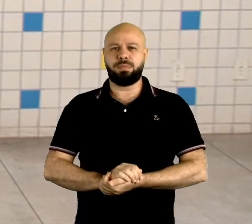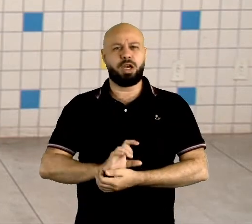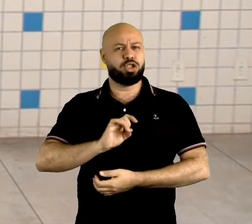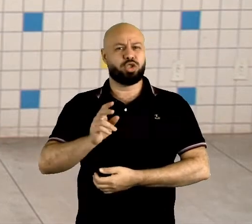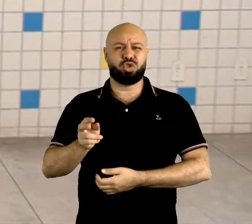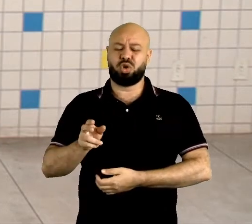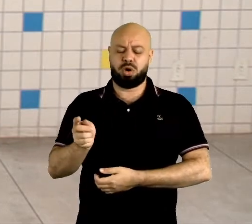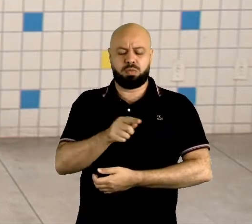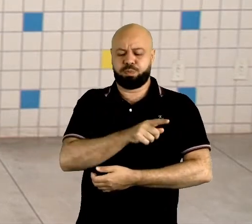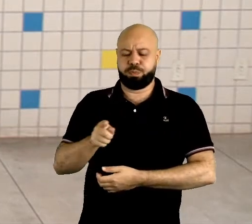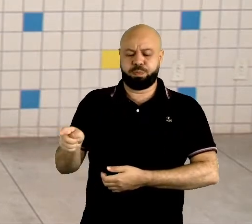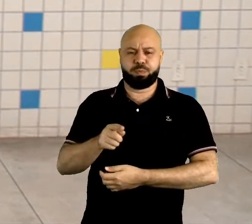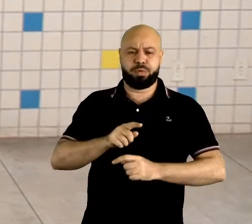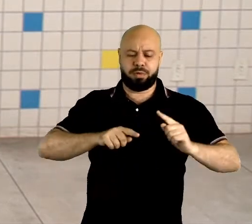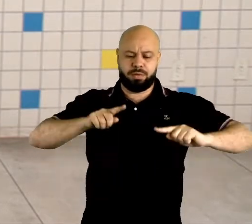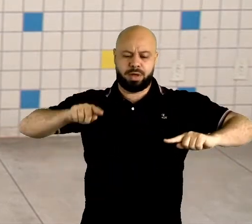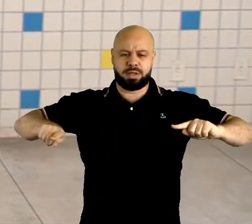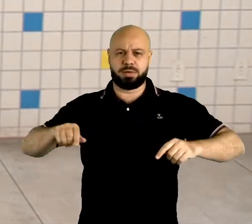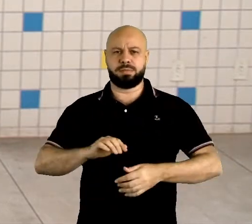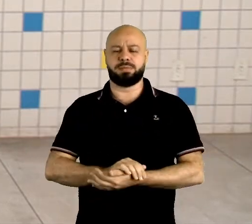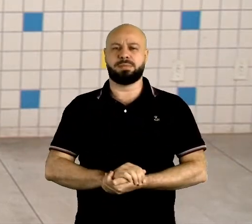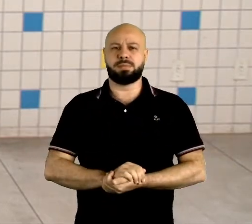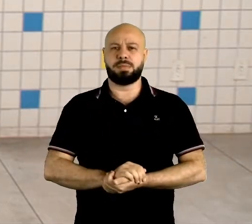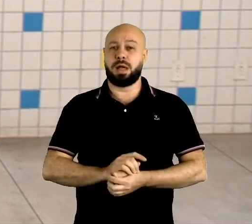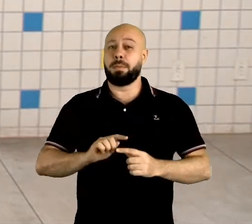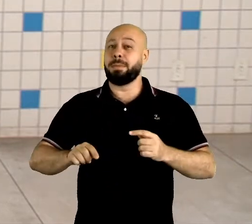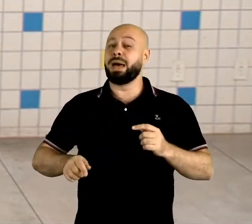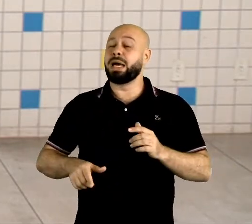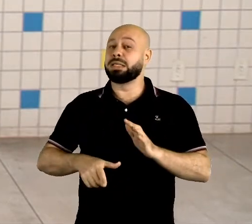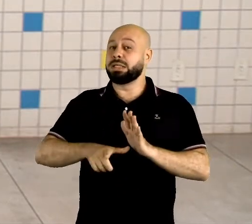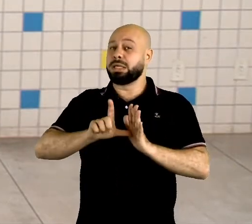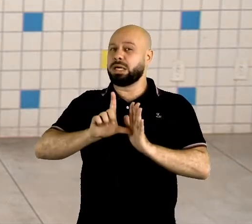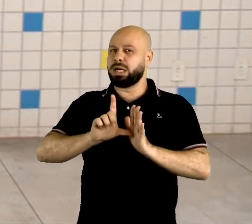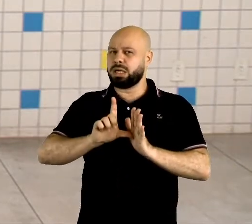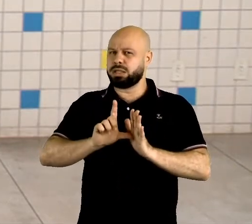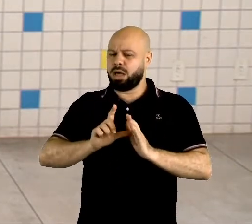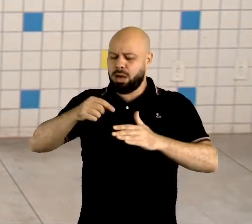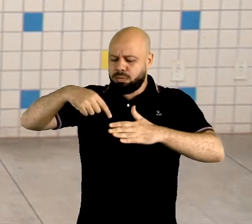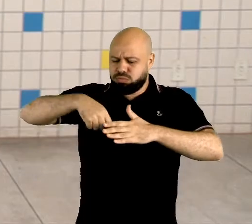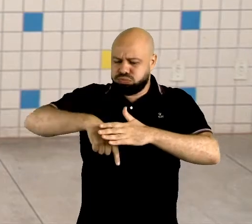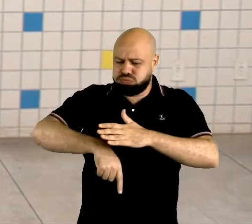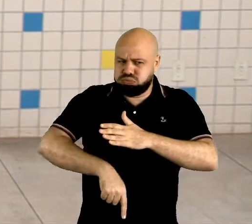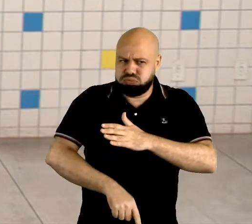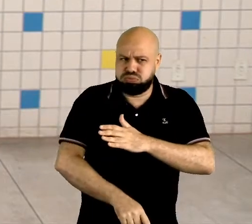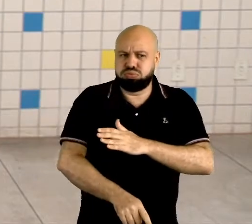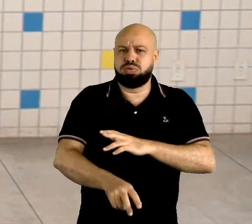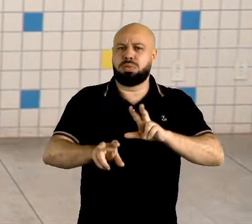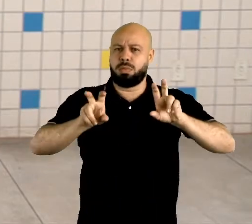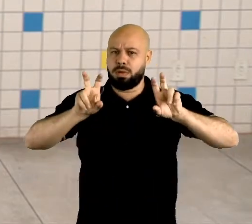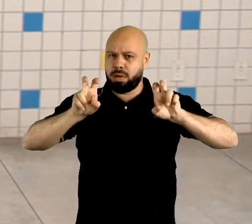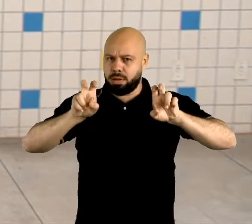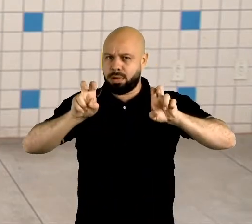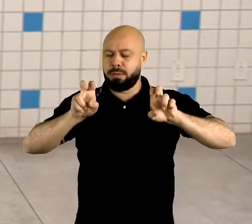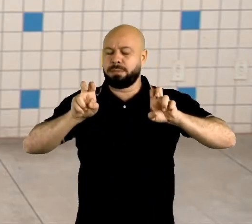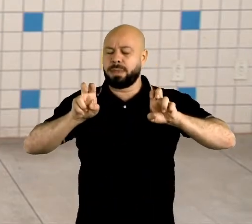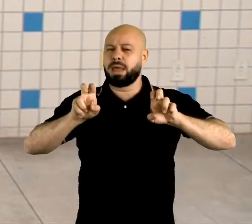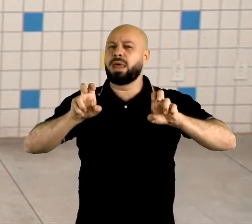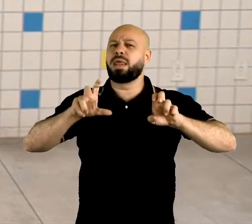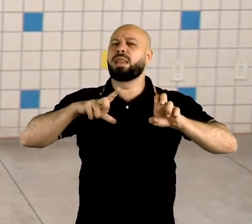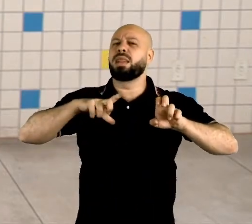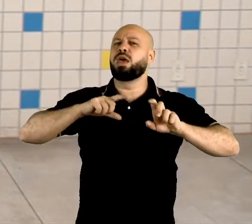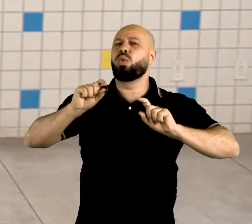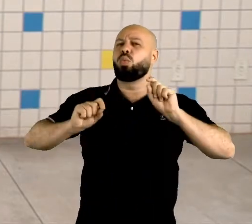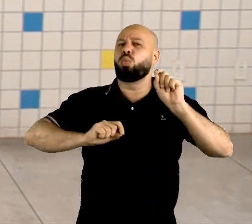variantes, certo? Mas antes de falar, de adentrar ao assunto, de falar especificamente dessas principais